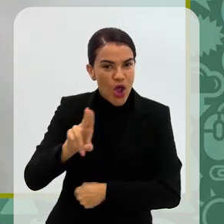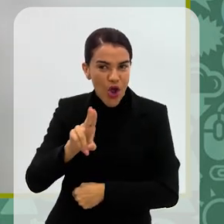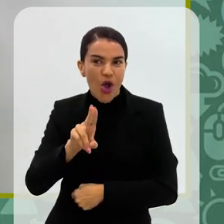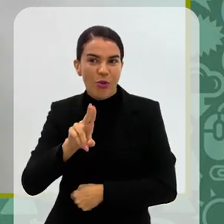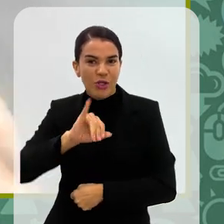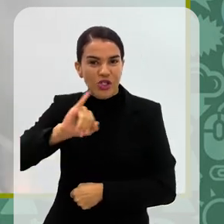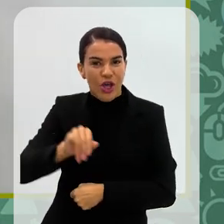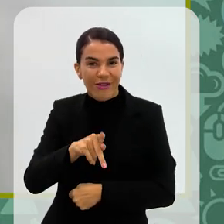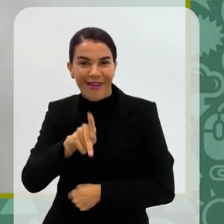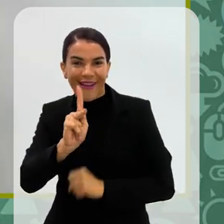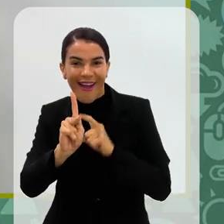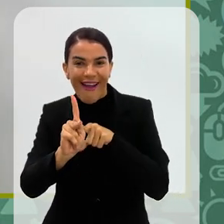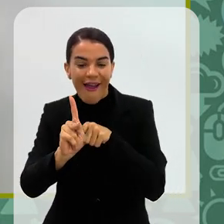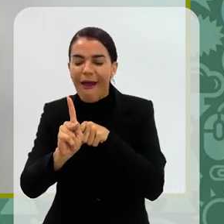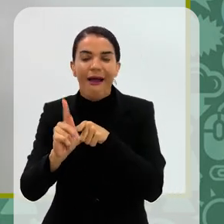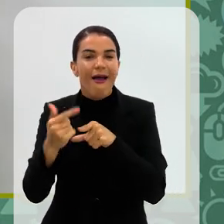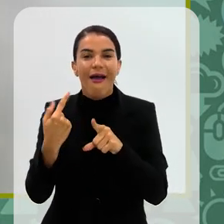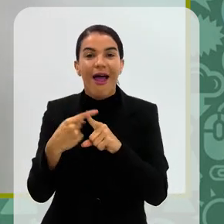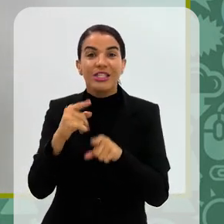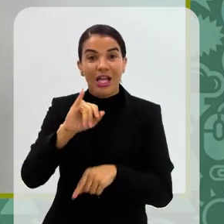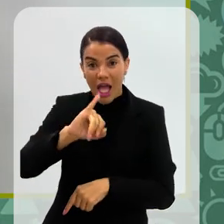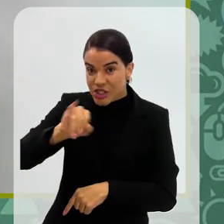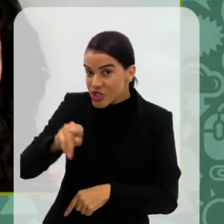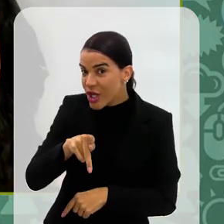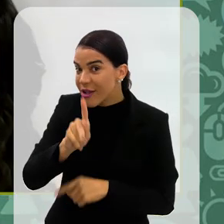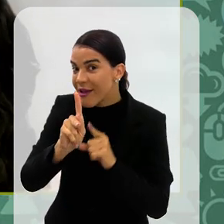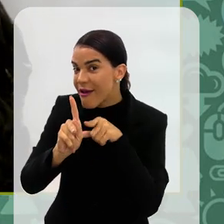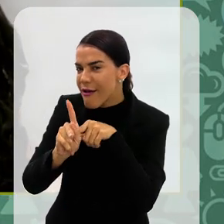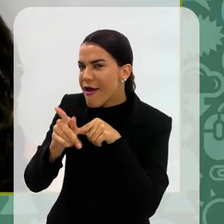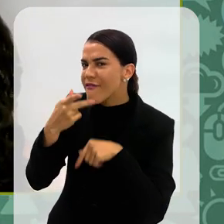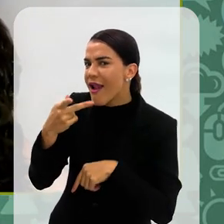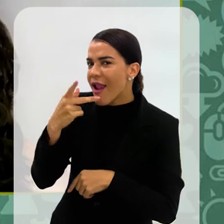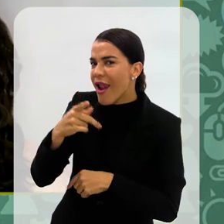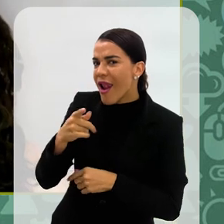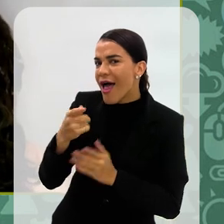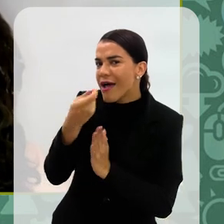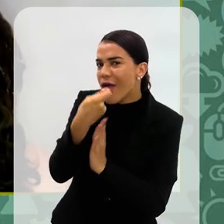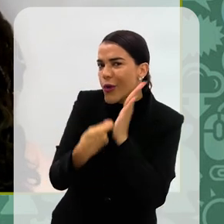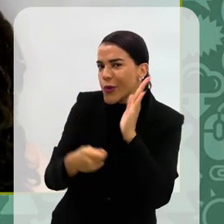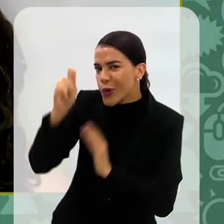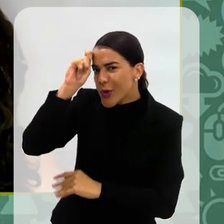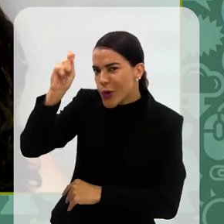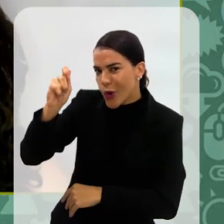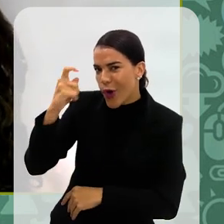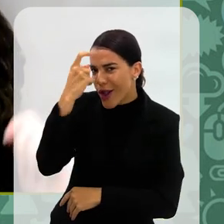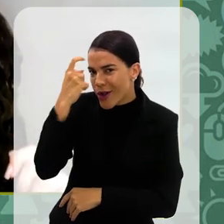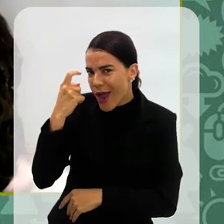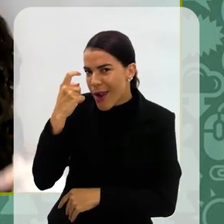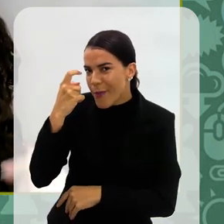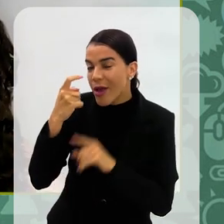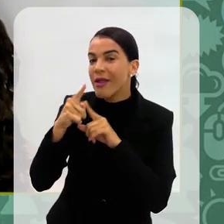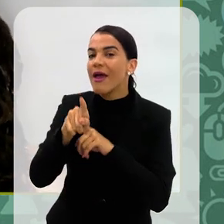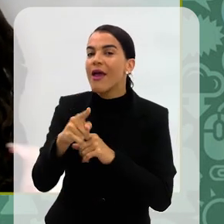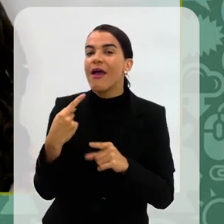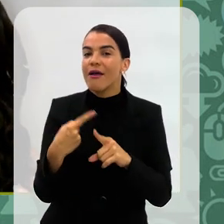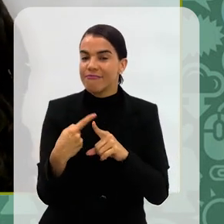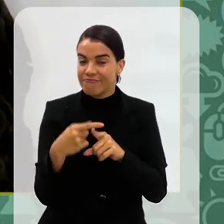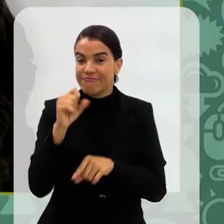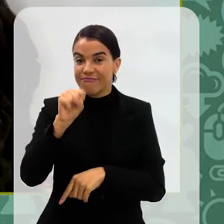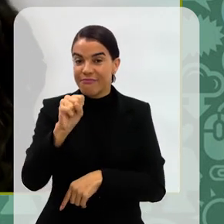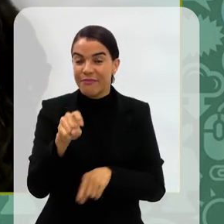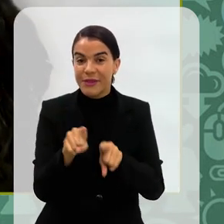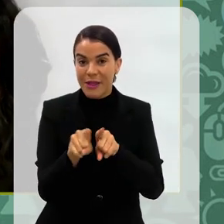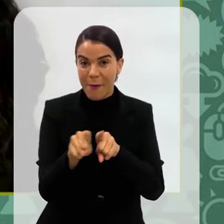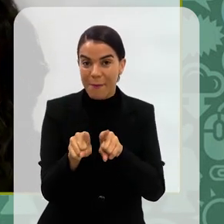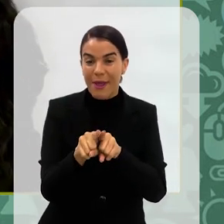A J.K. Rowling, com certeza, mas a R.F. Kuang também, talvez seja por isso também. J.K. Rowling, a gente está falando da autora do Harry Potter, né? Isso, isso. E a R.F.